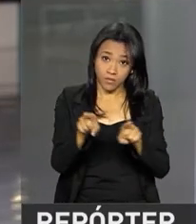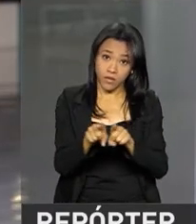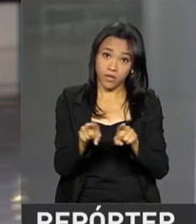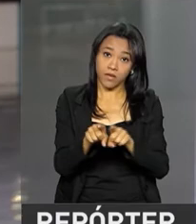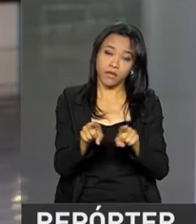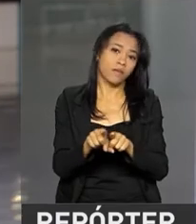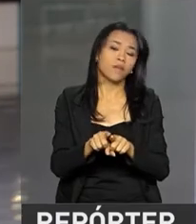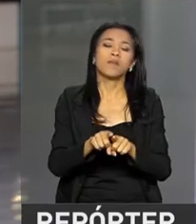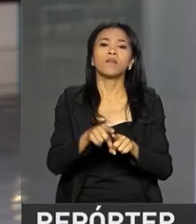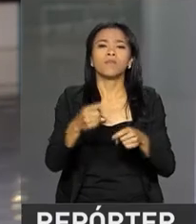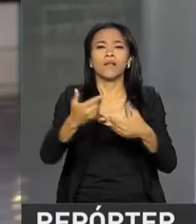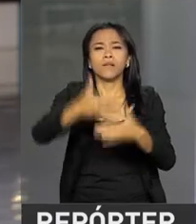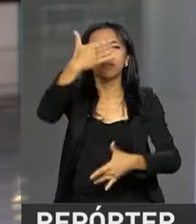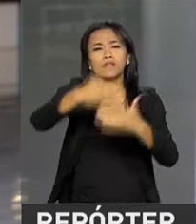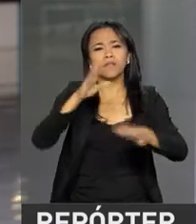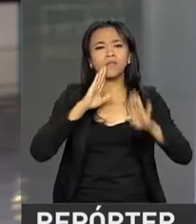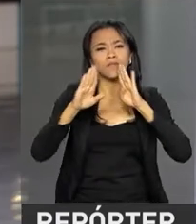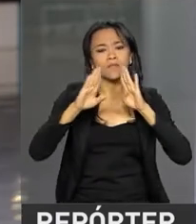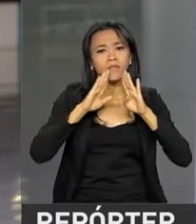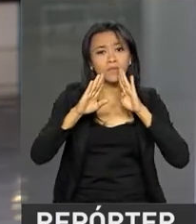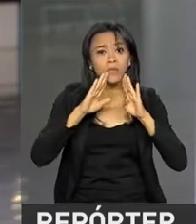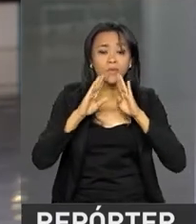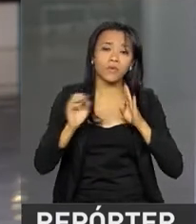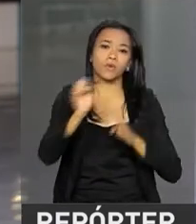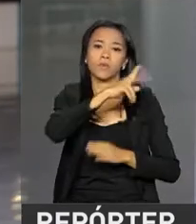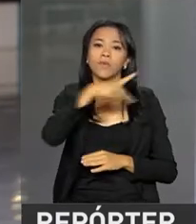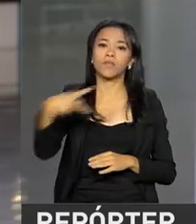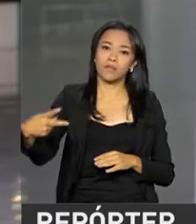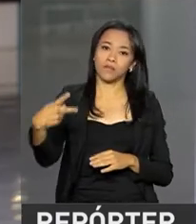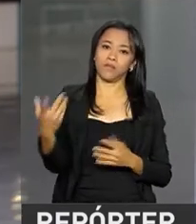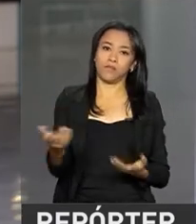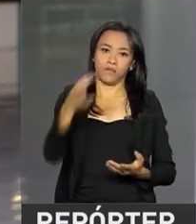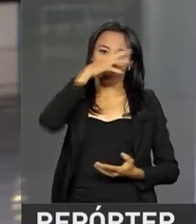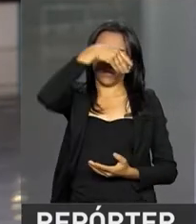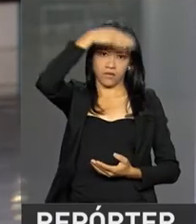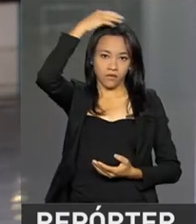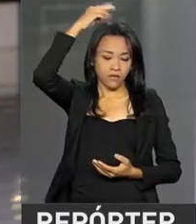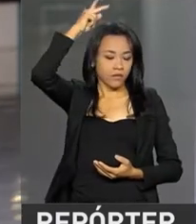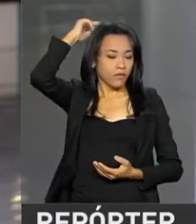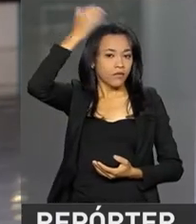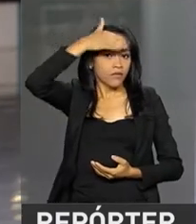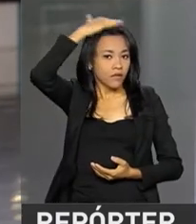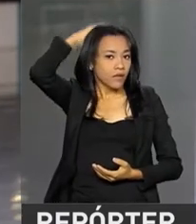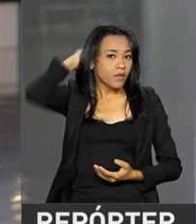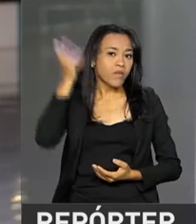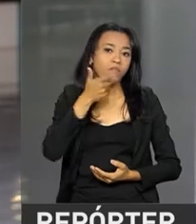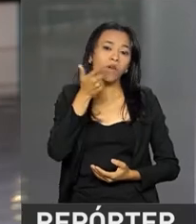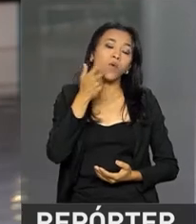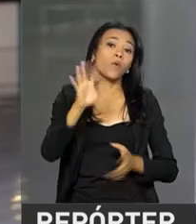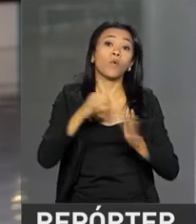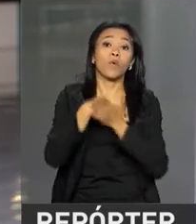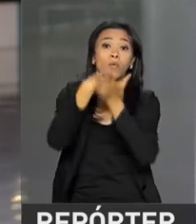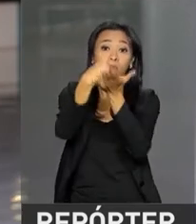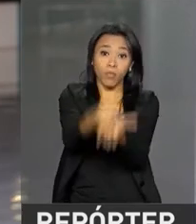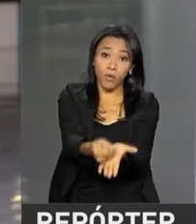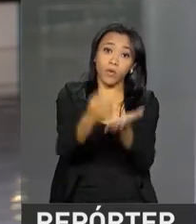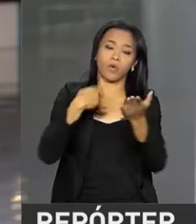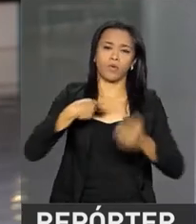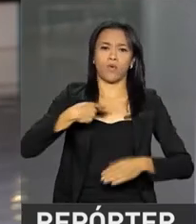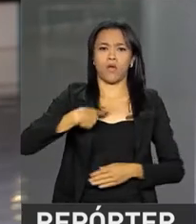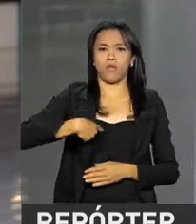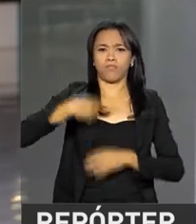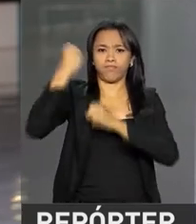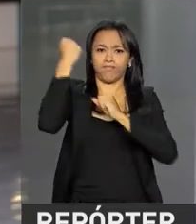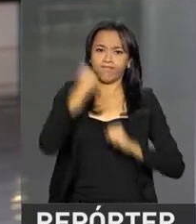Leandro, pelas redes sociais, também pelas redes sociais, o presidente Michel Temer falou sobre o apoio das forças federais à segurança